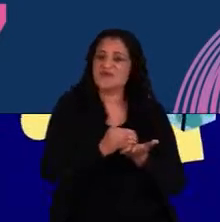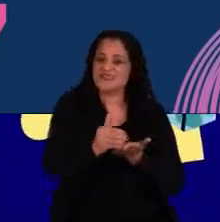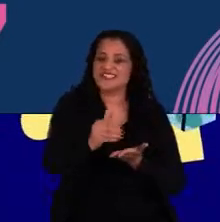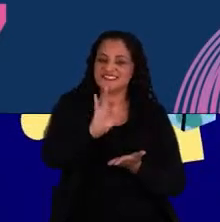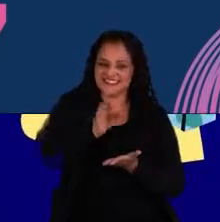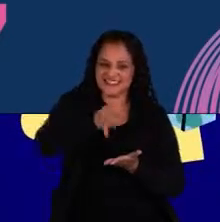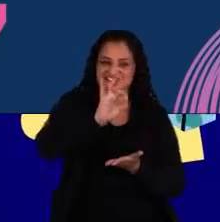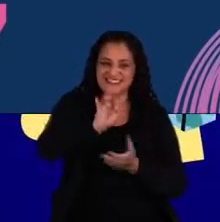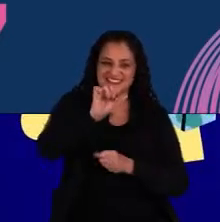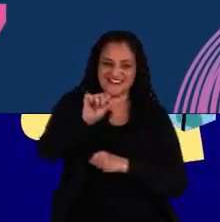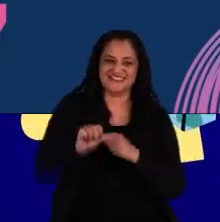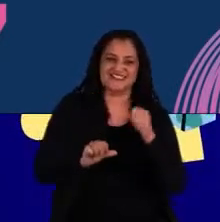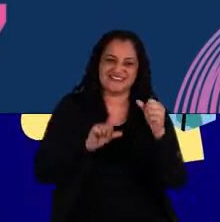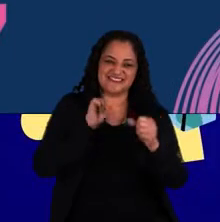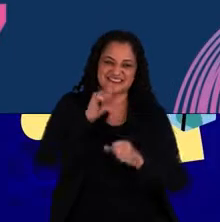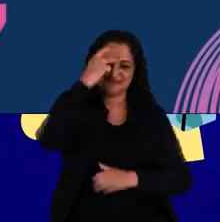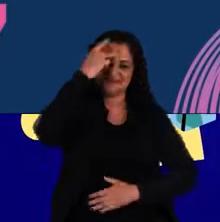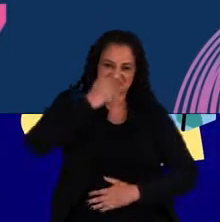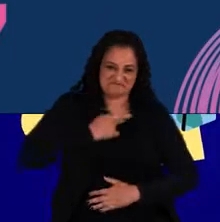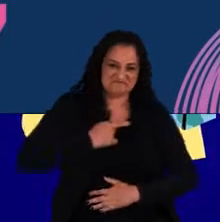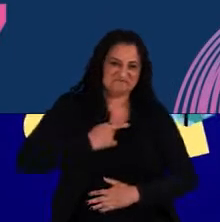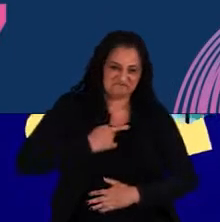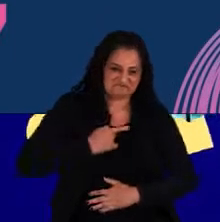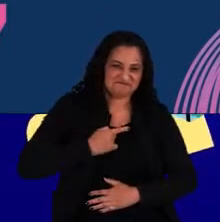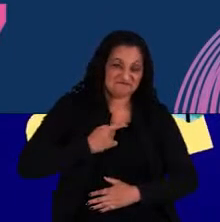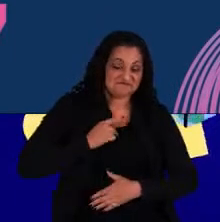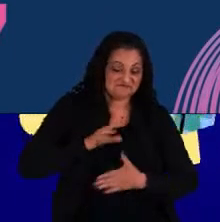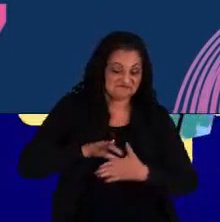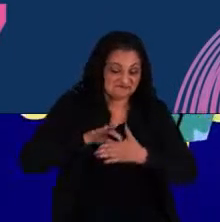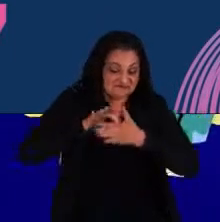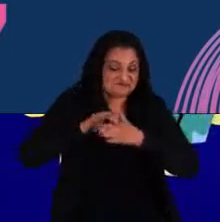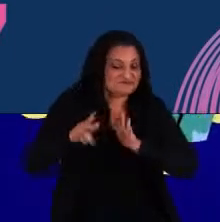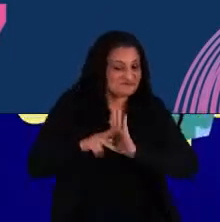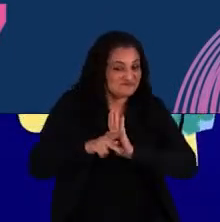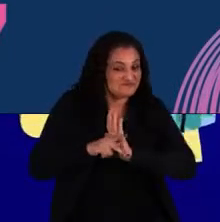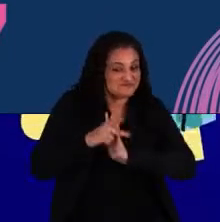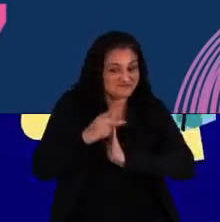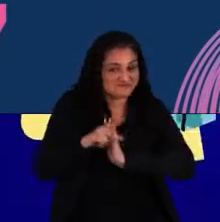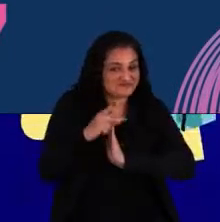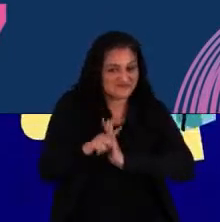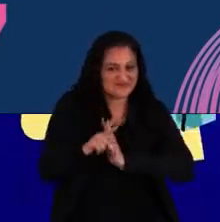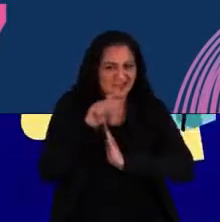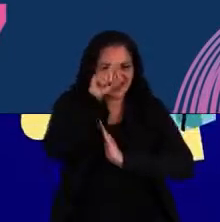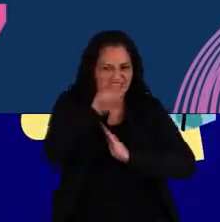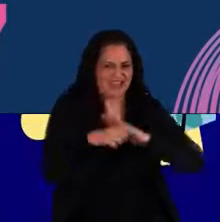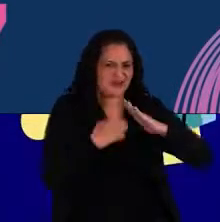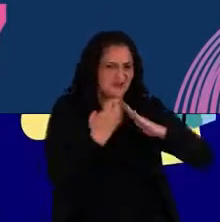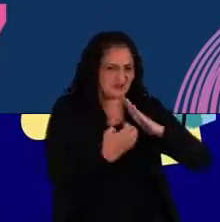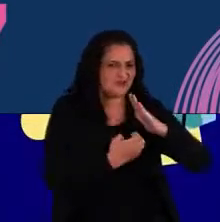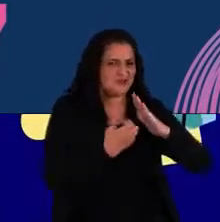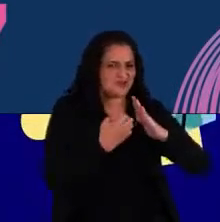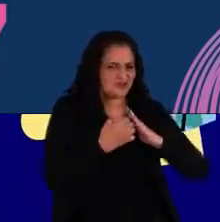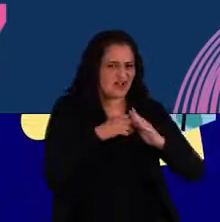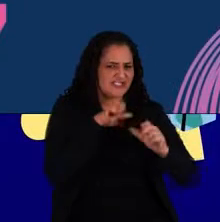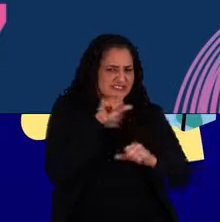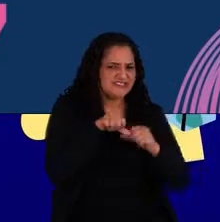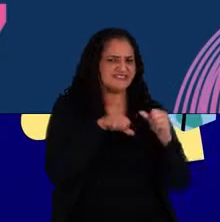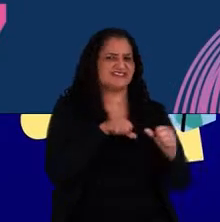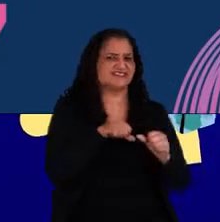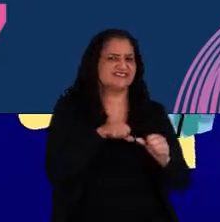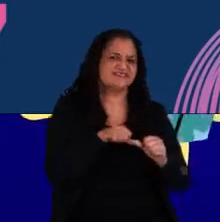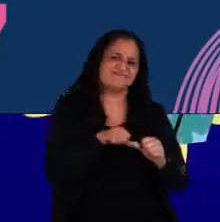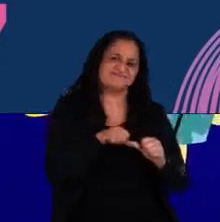começar, sim, com a transformação pessoal da liderança. Não são as organizações que vão se